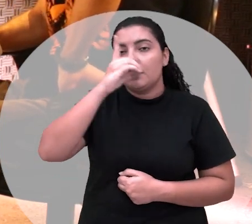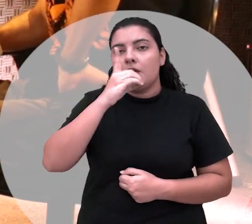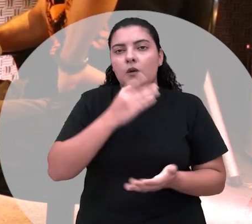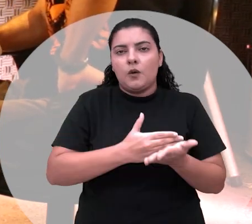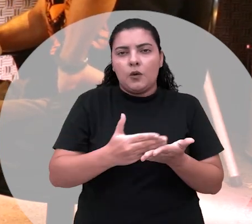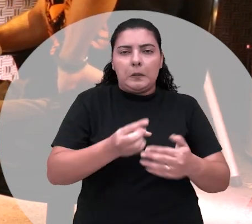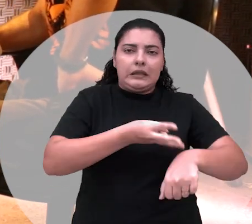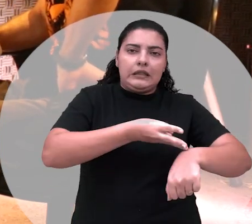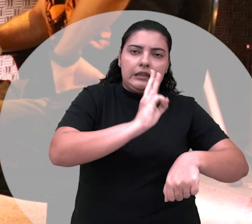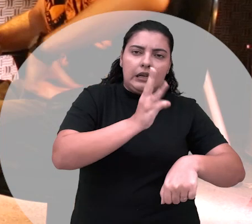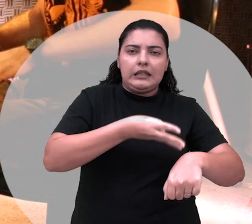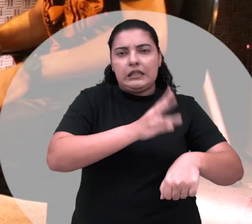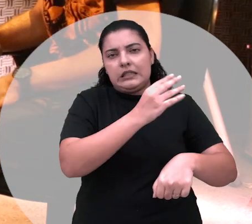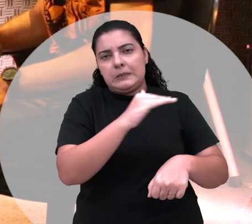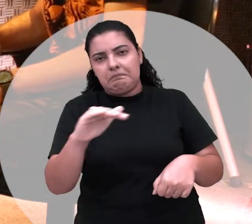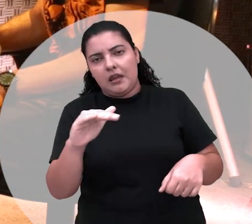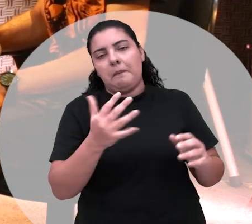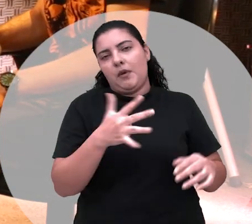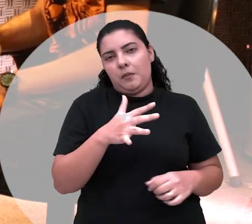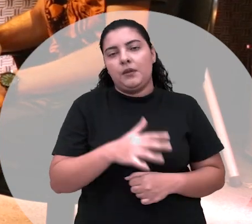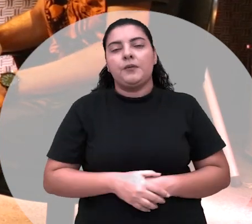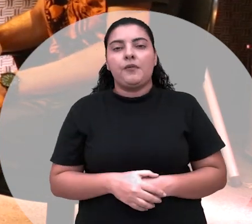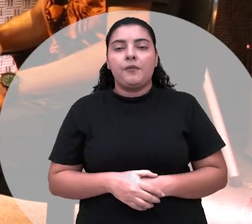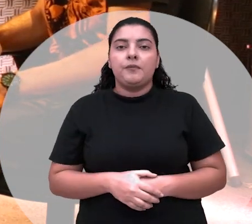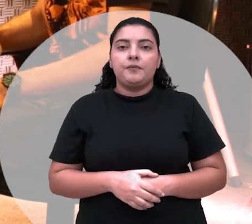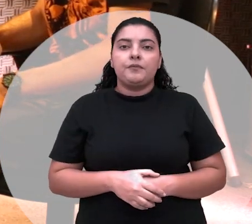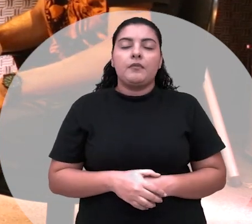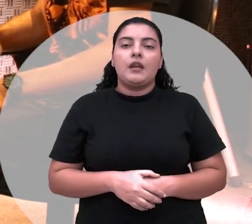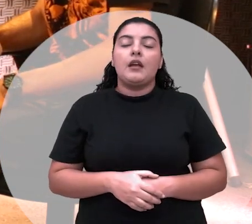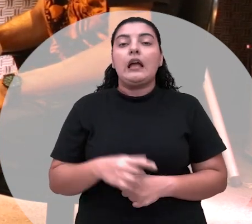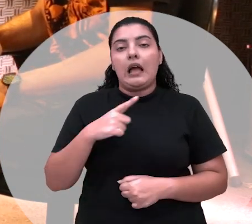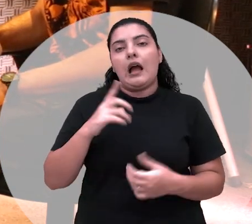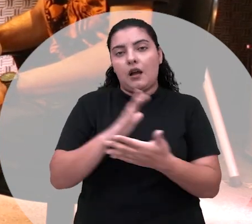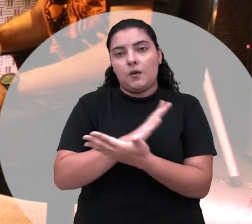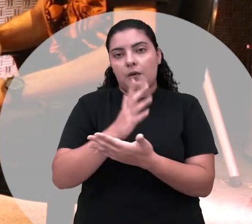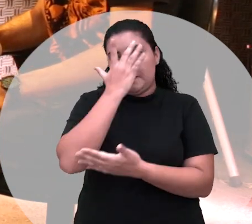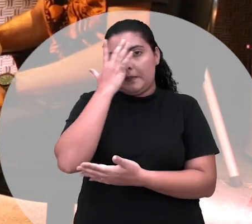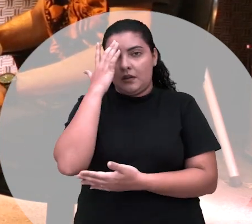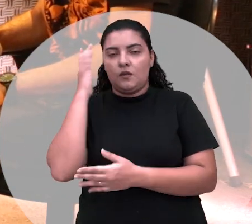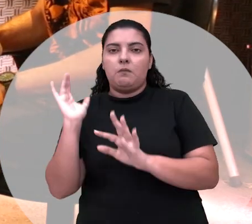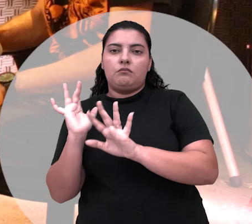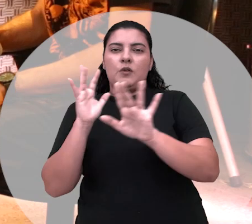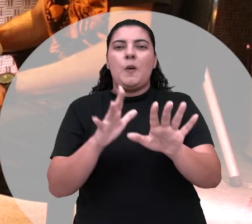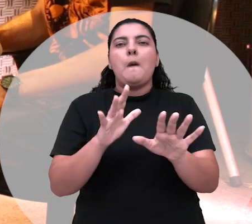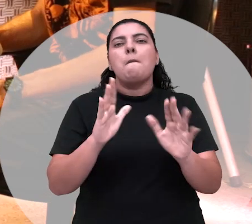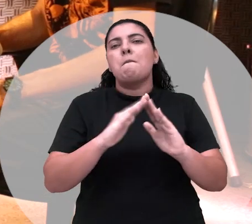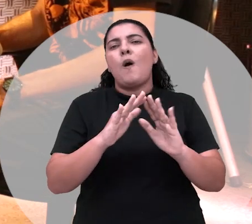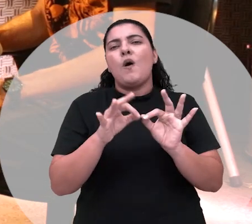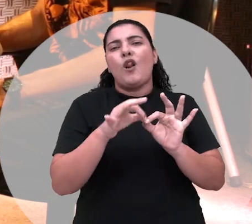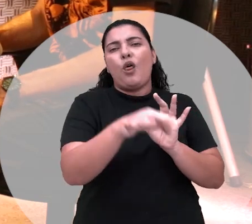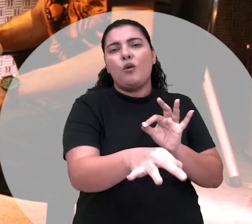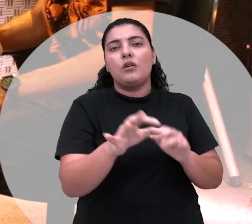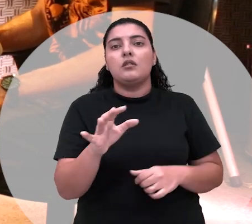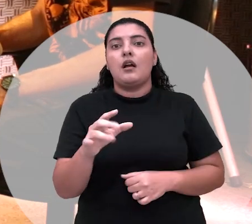começa três horas, três e meia. Geralmente, esse horário. eu tenho um filho de santo e geralmente as pessoas que andam na minha casa, elas moram longe, não moram perto. Tenho